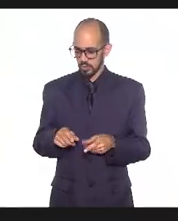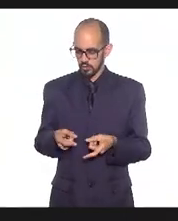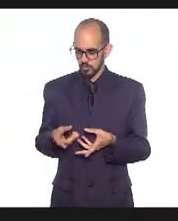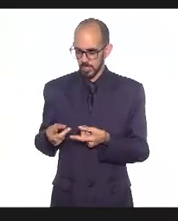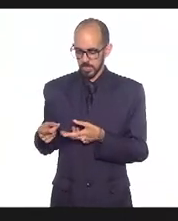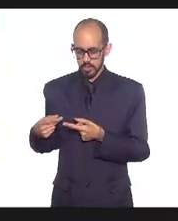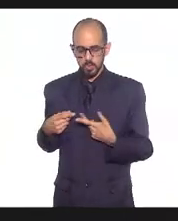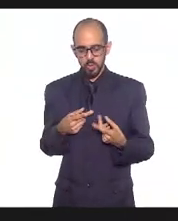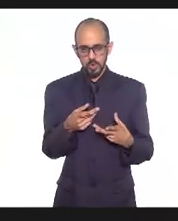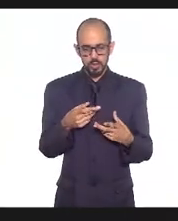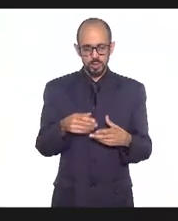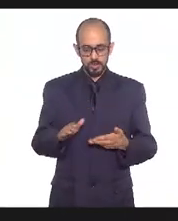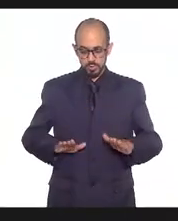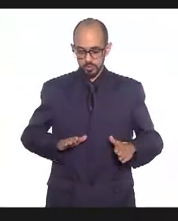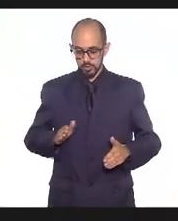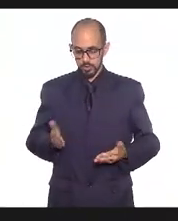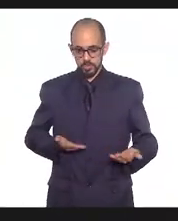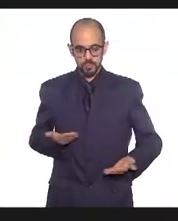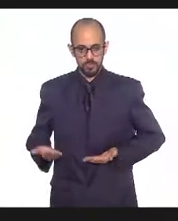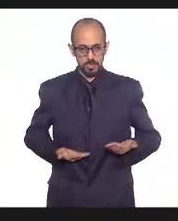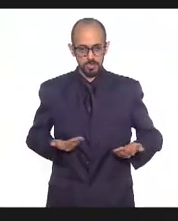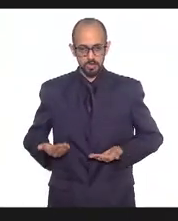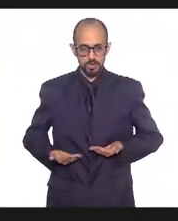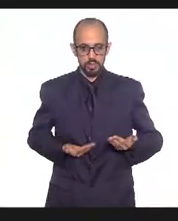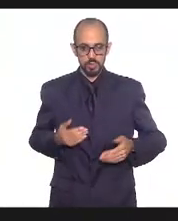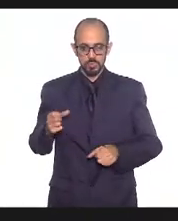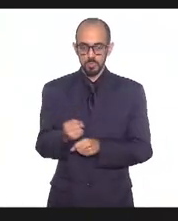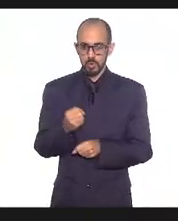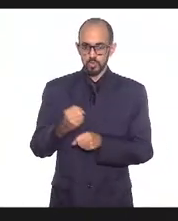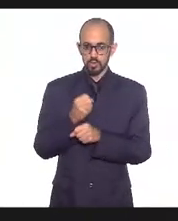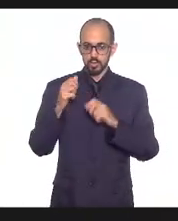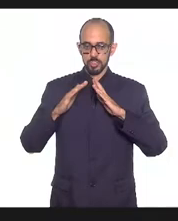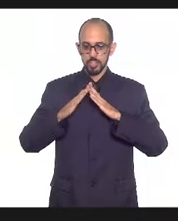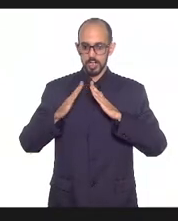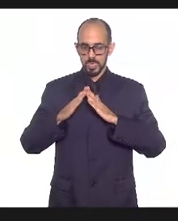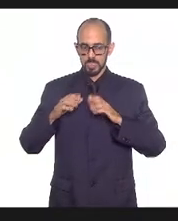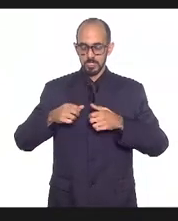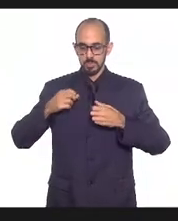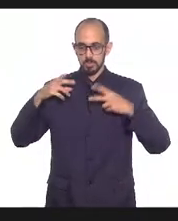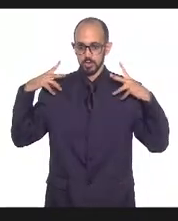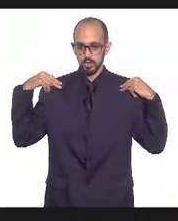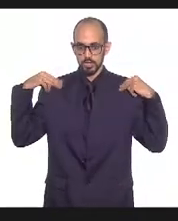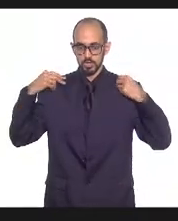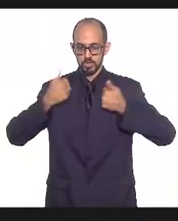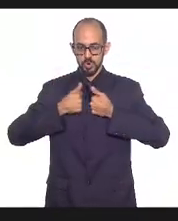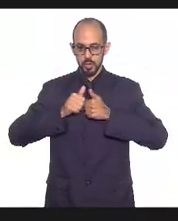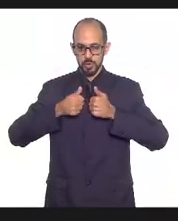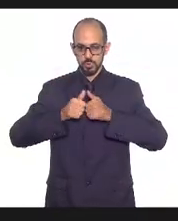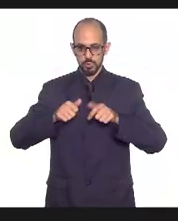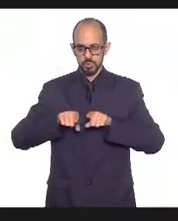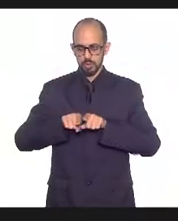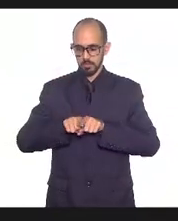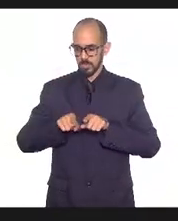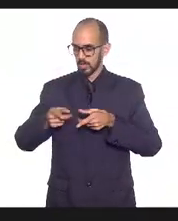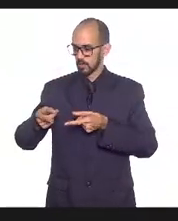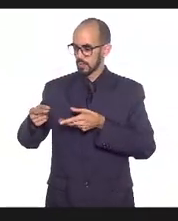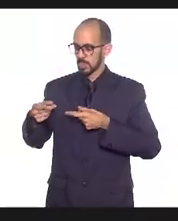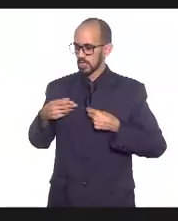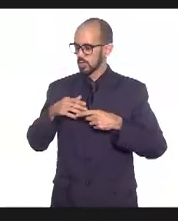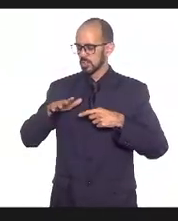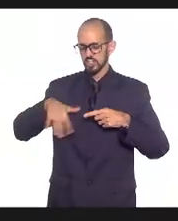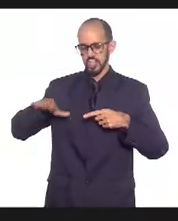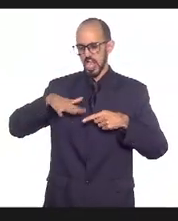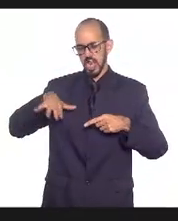dos empregados domésticos dos pedreiros dos motoristas de ônibus e dos comerciantes representantes